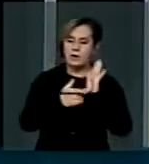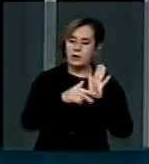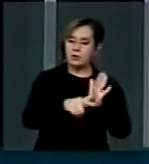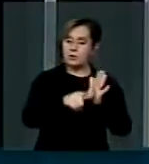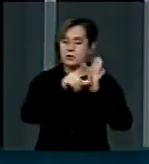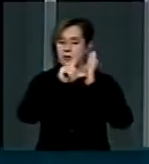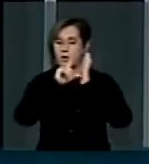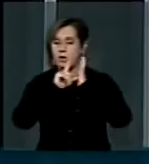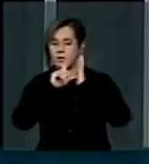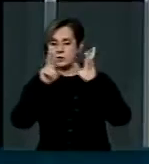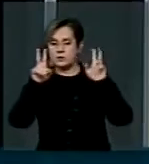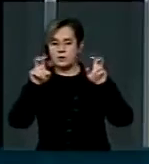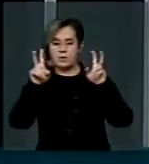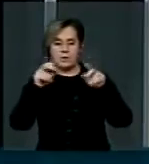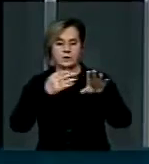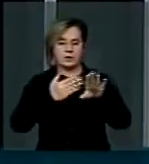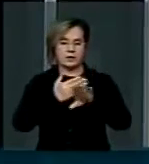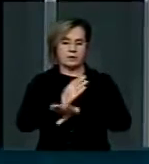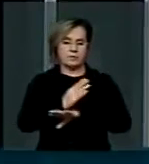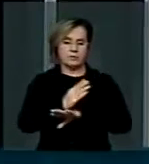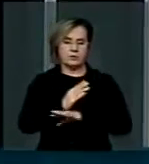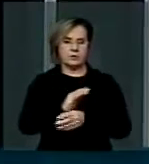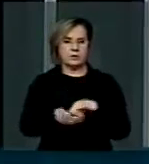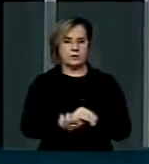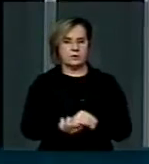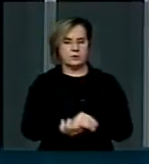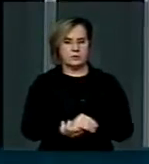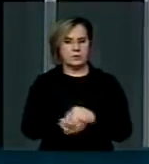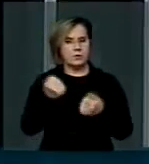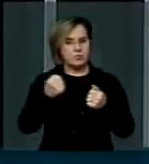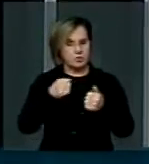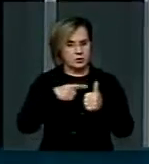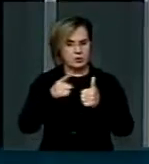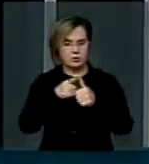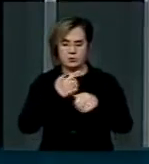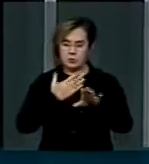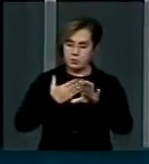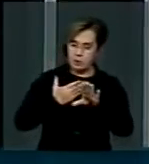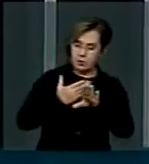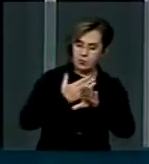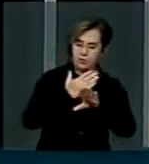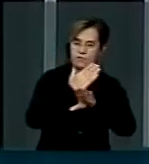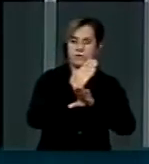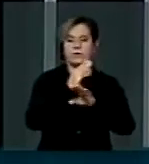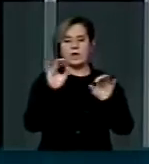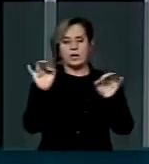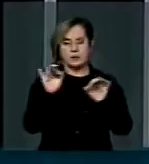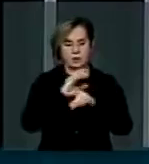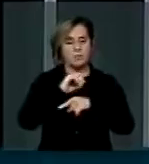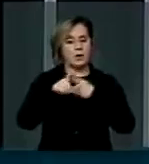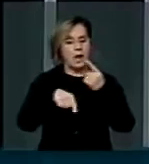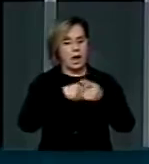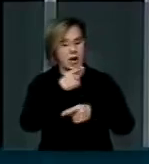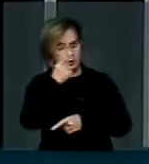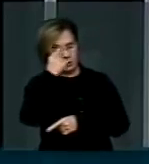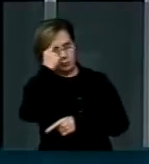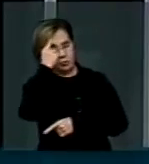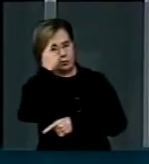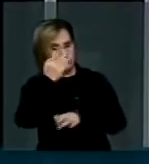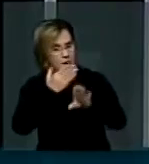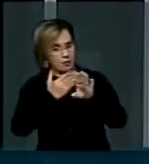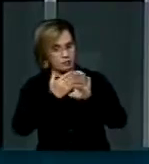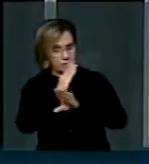regulamente uma matéria antes que ela tenha a sua tramitação concluída. E nesta